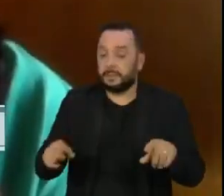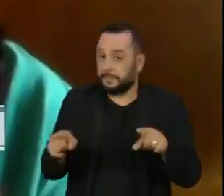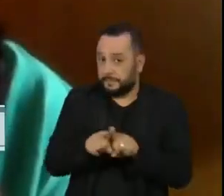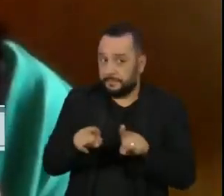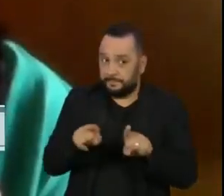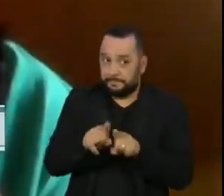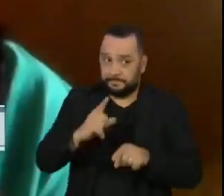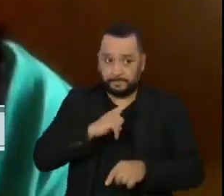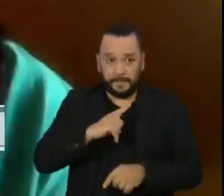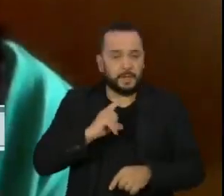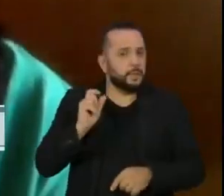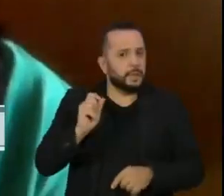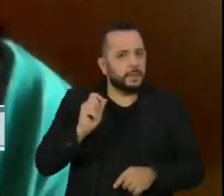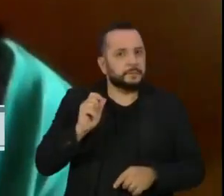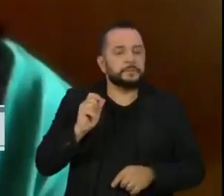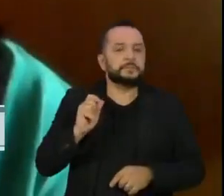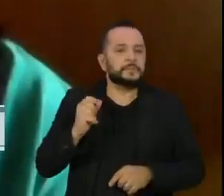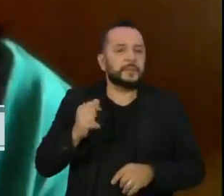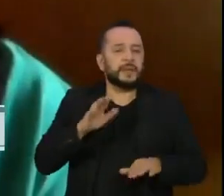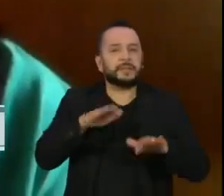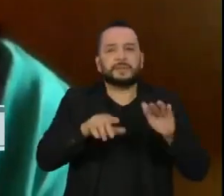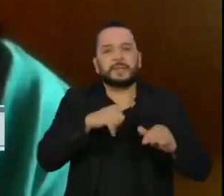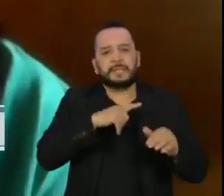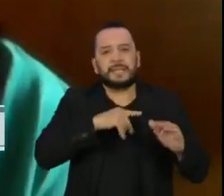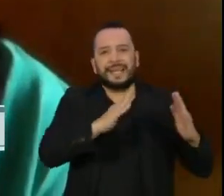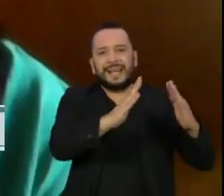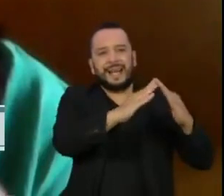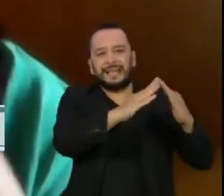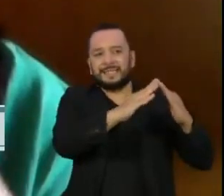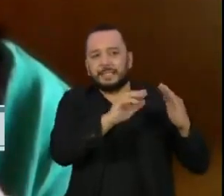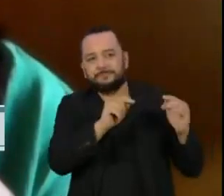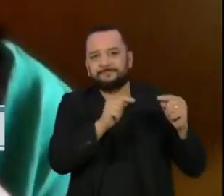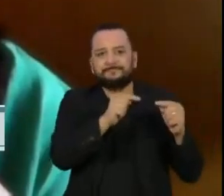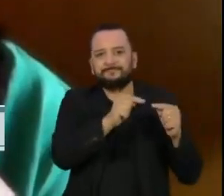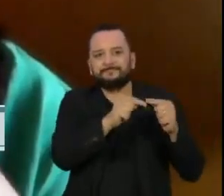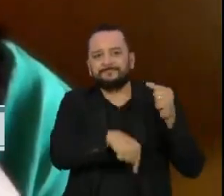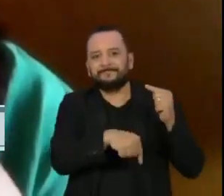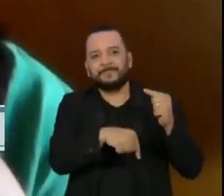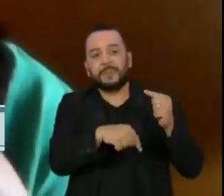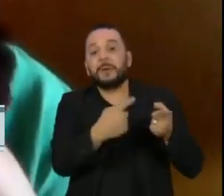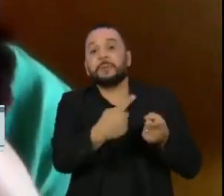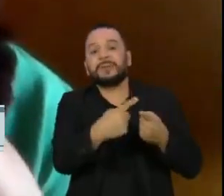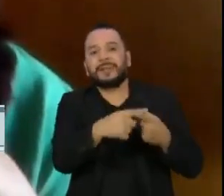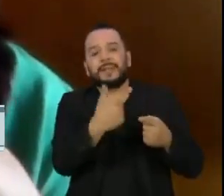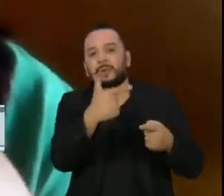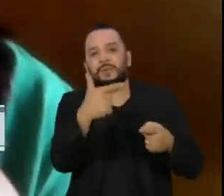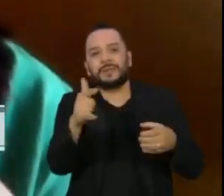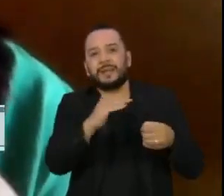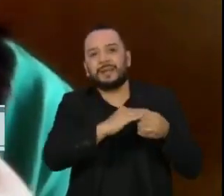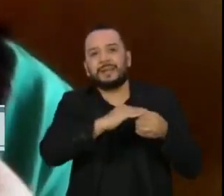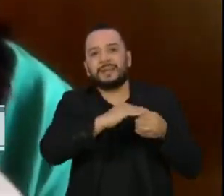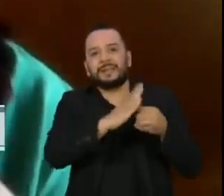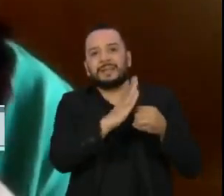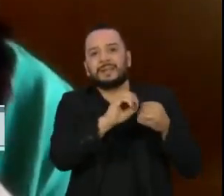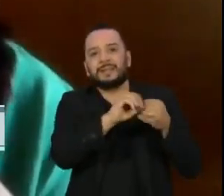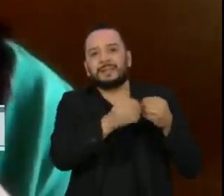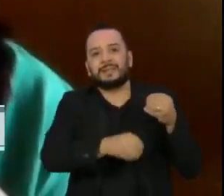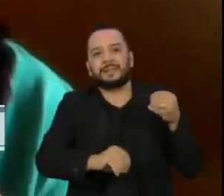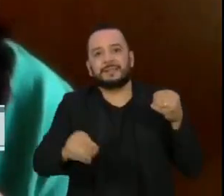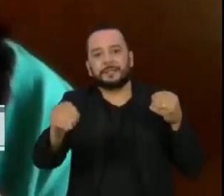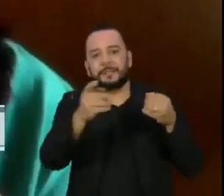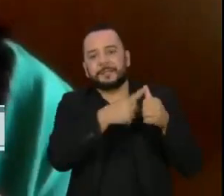lado, a gente tem também a questão da inadequação das moradias, né? Que são a questão da falta de acesso a saneamento,